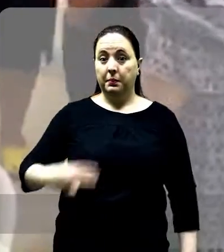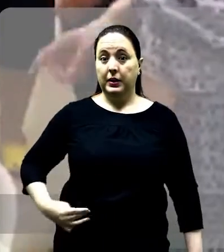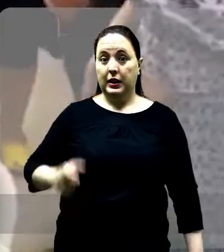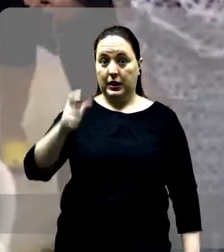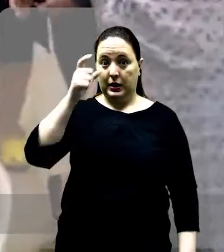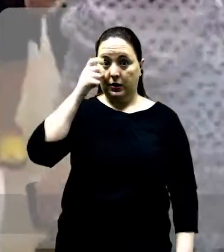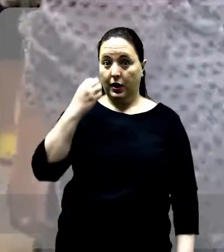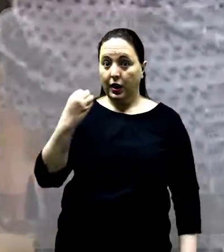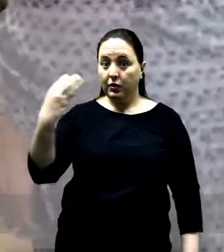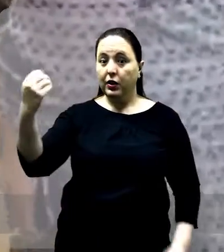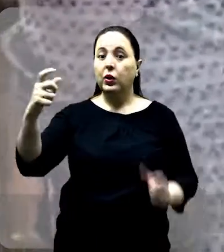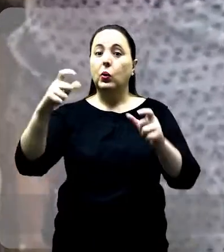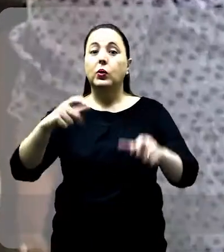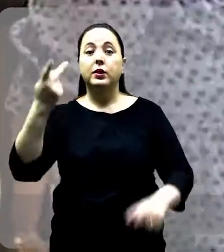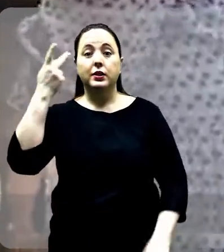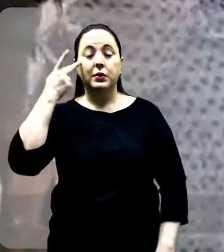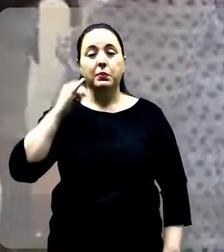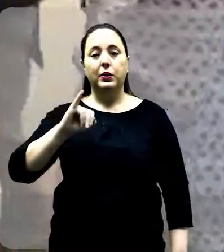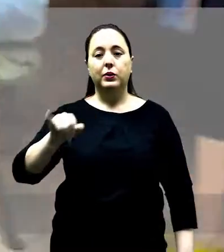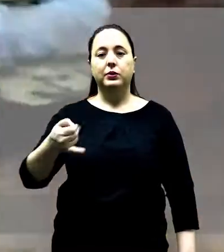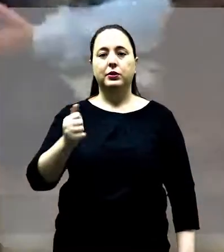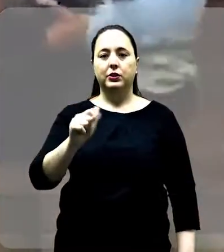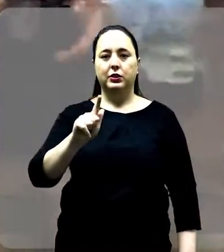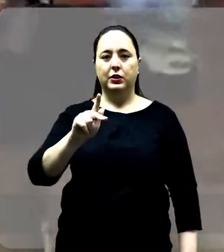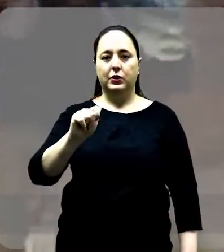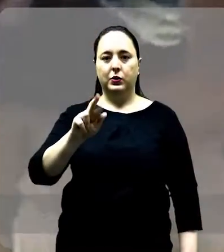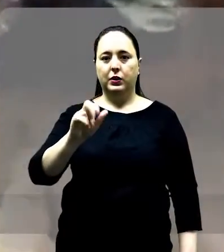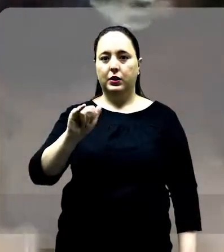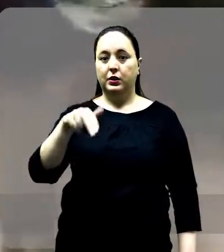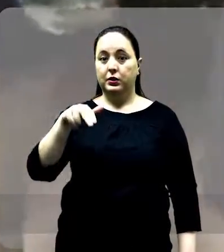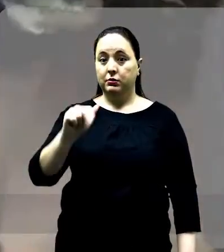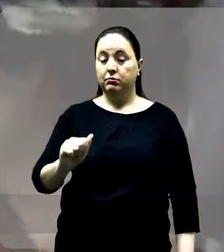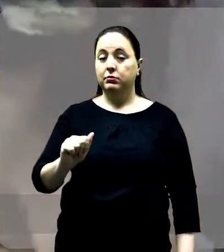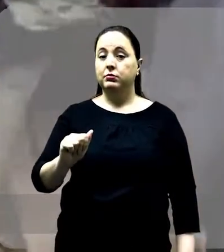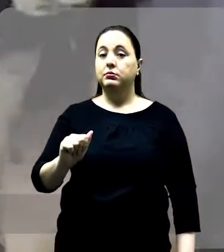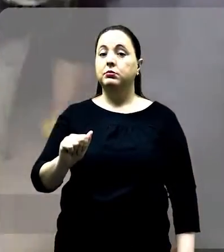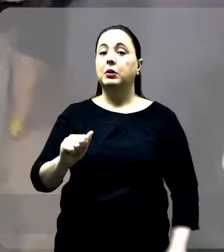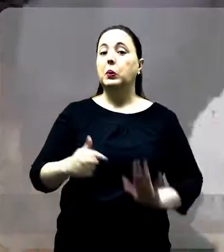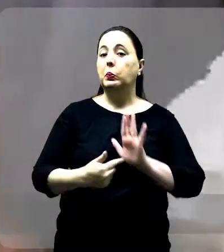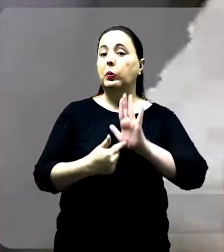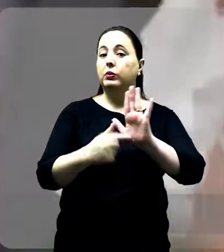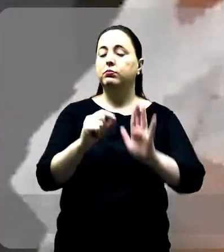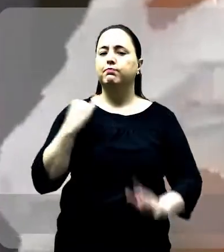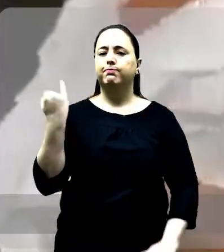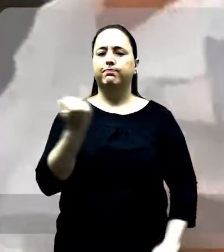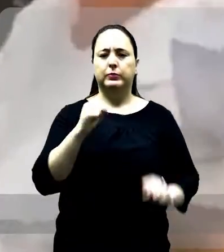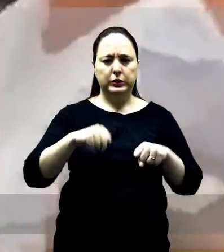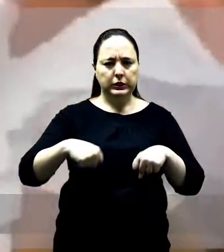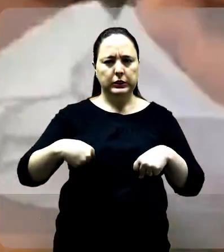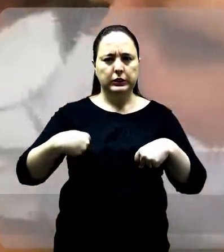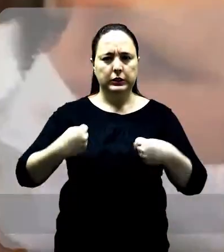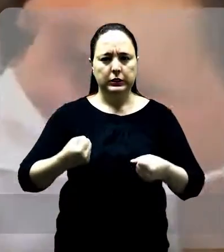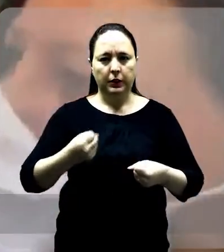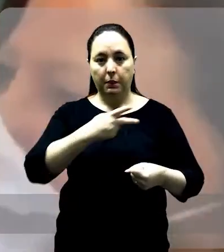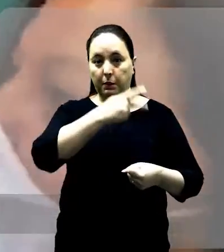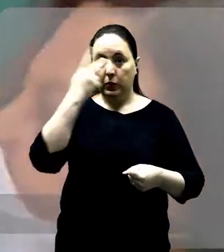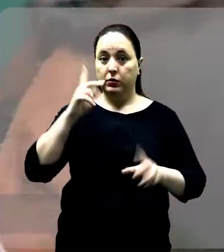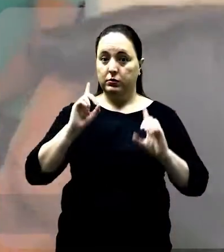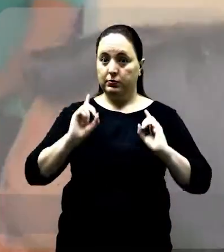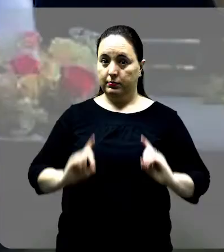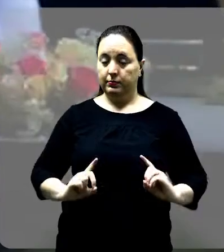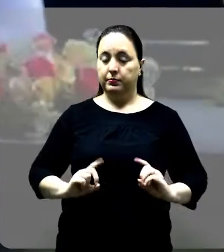Em viagem a Jaguariúna, São Paulo, a ministra Damaris Alves destacou a importância da defesa das pessoas com